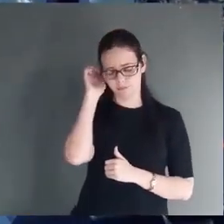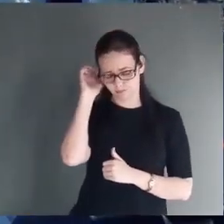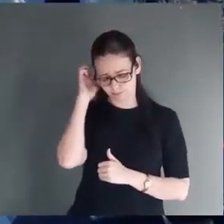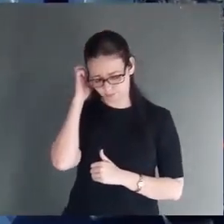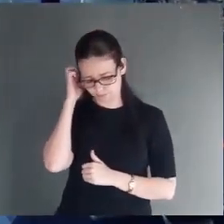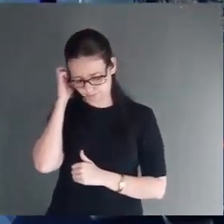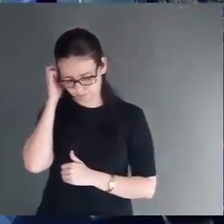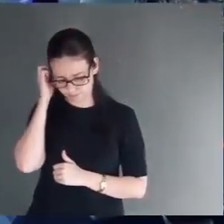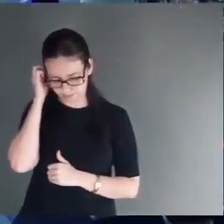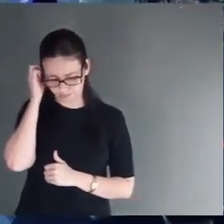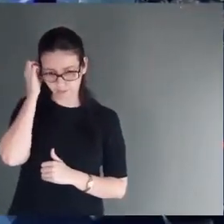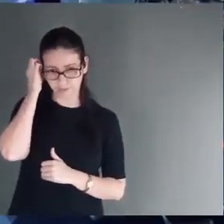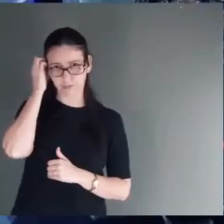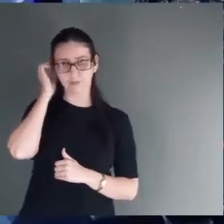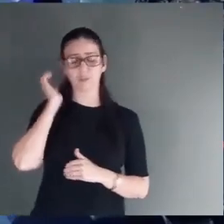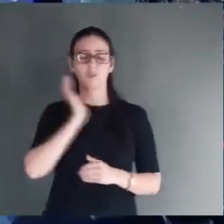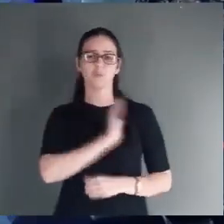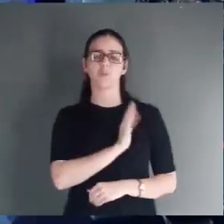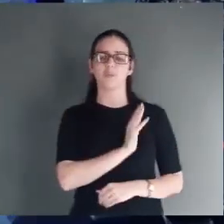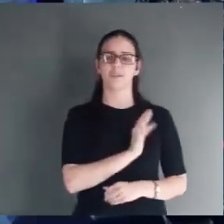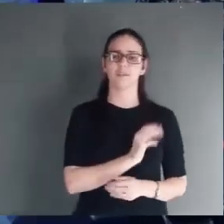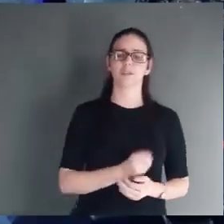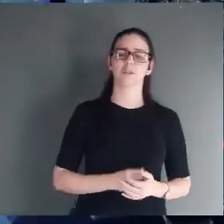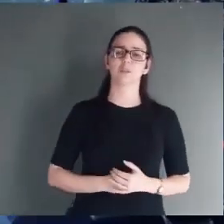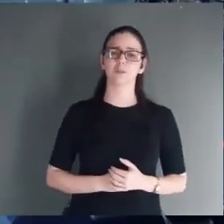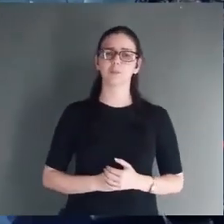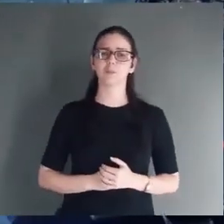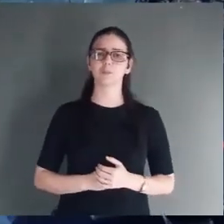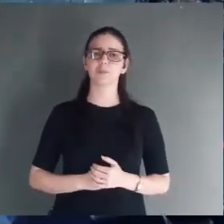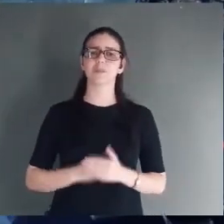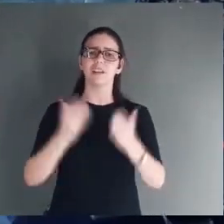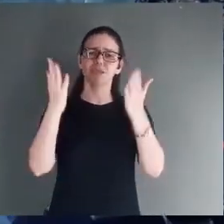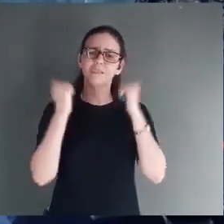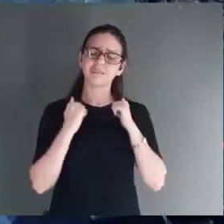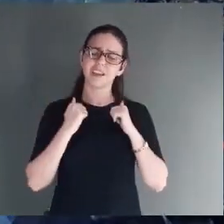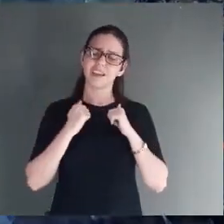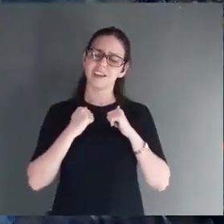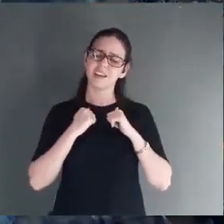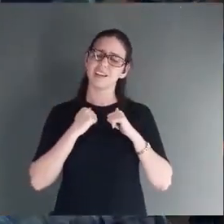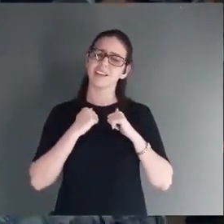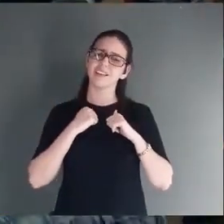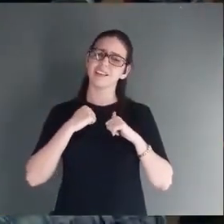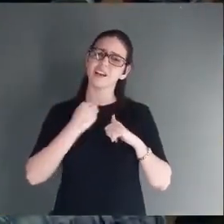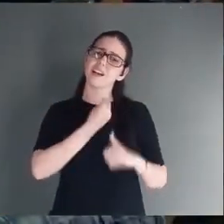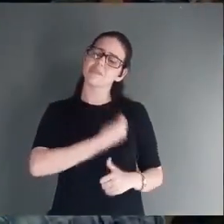No meio da minha bagunça. No meio da minha sujeira.